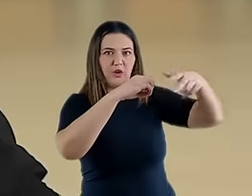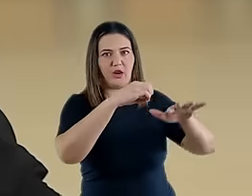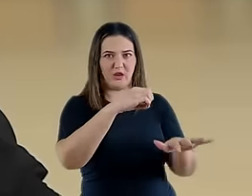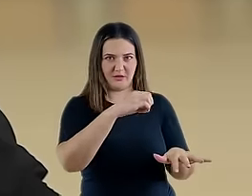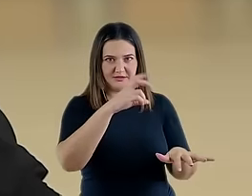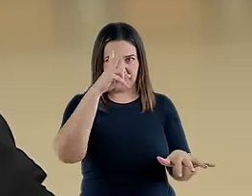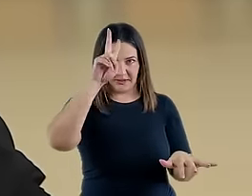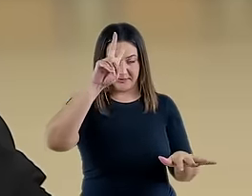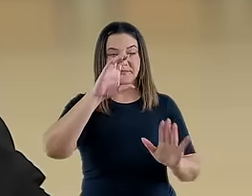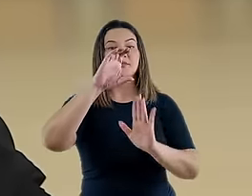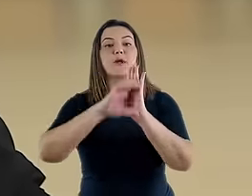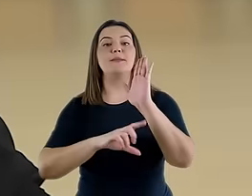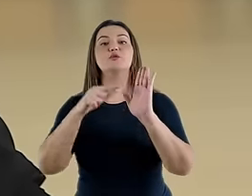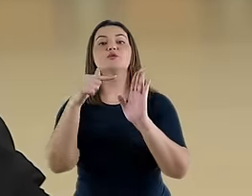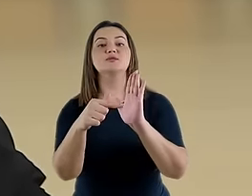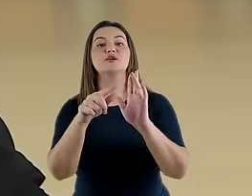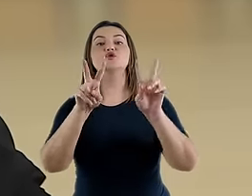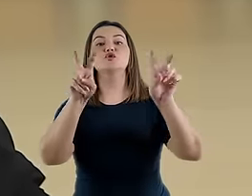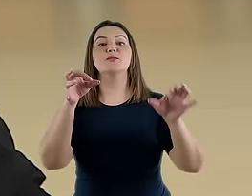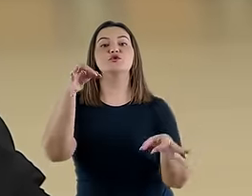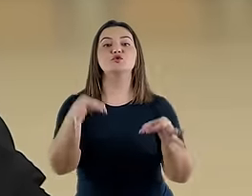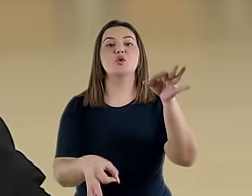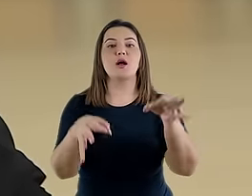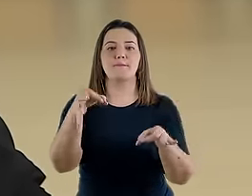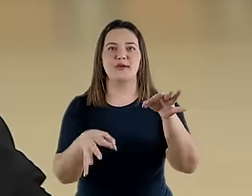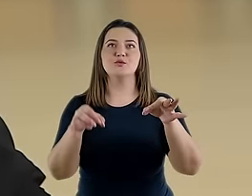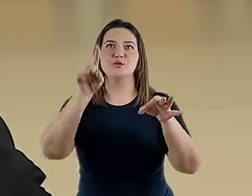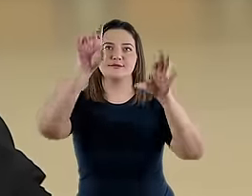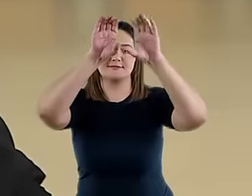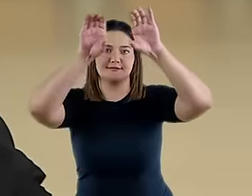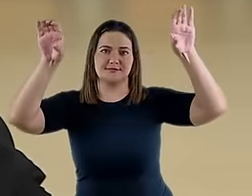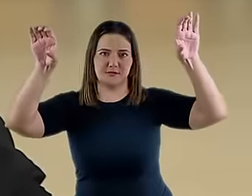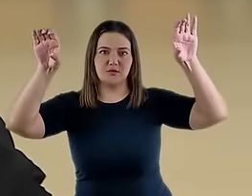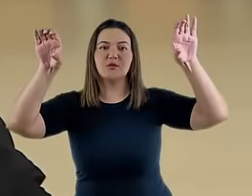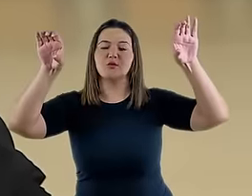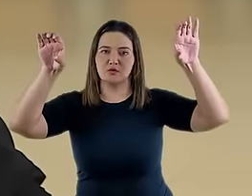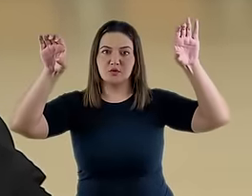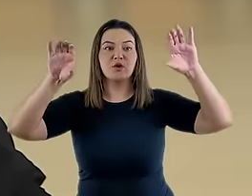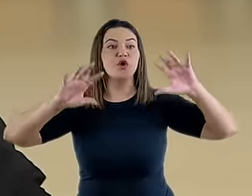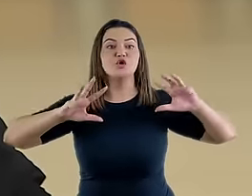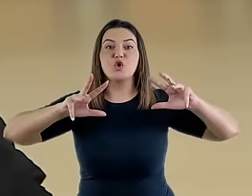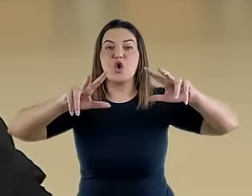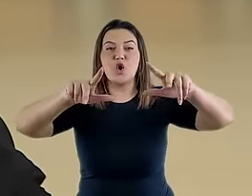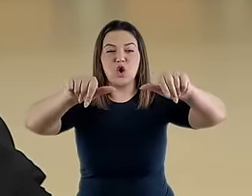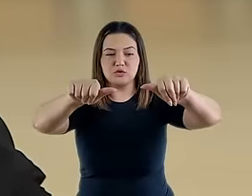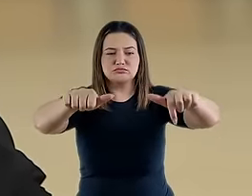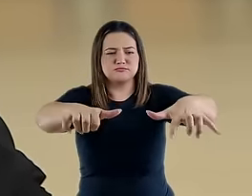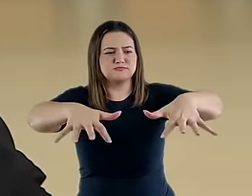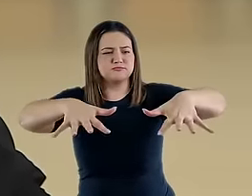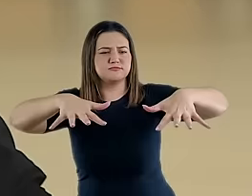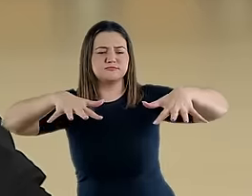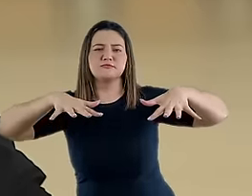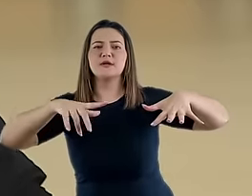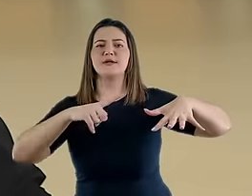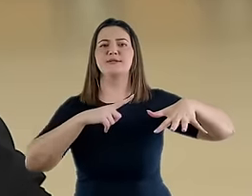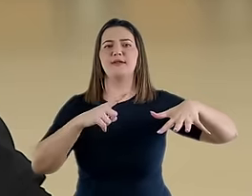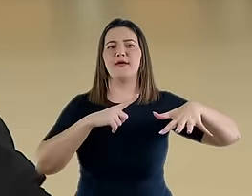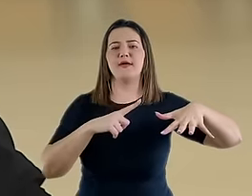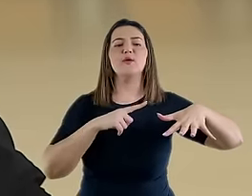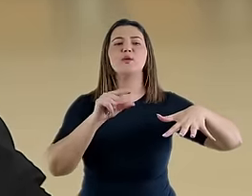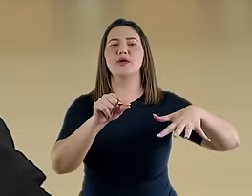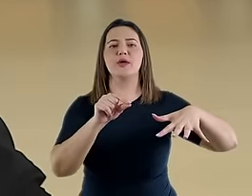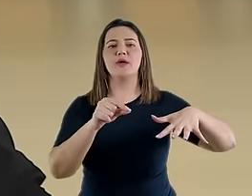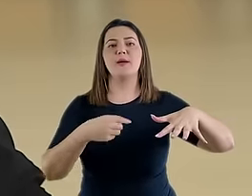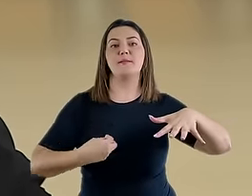vai para Daniel, capítulo 7, o julgamento celestial é retratado diante de todos aqueles que receberiam